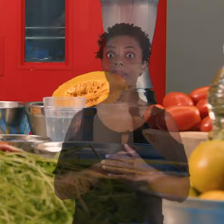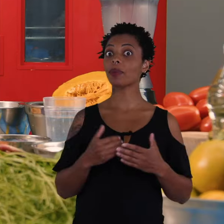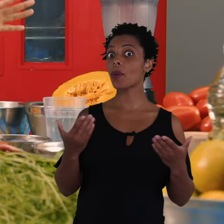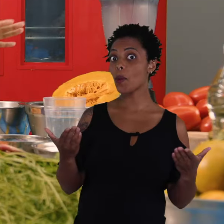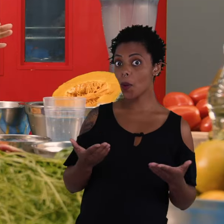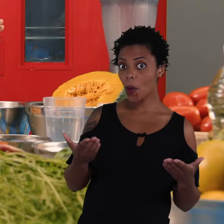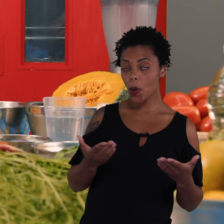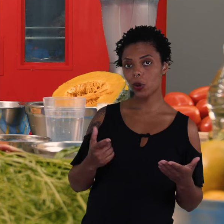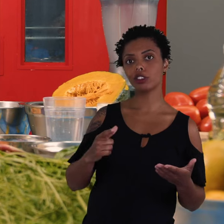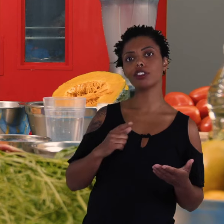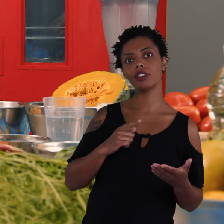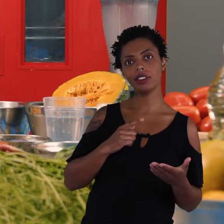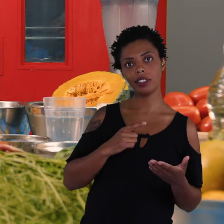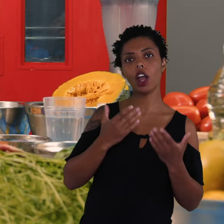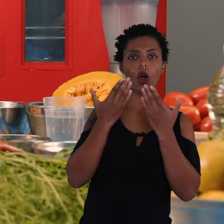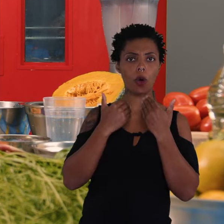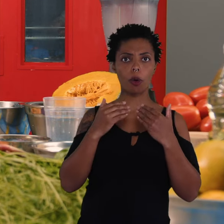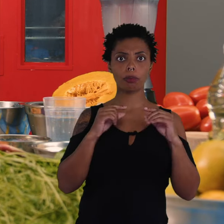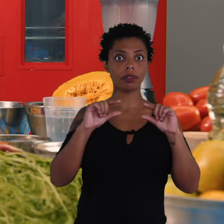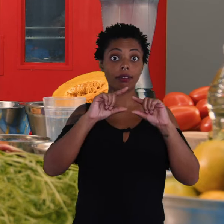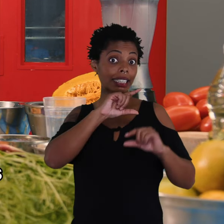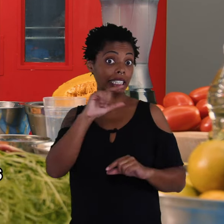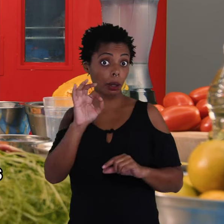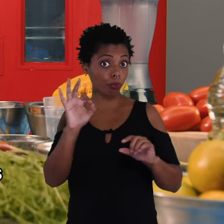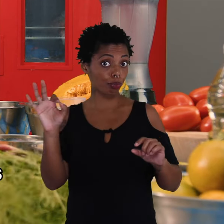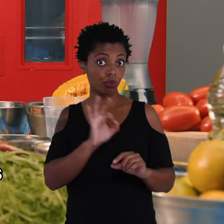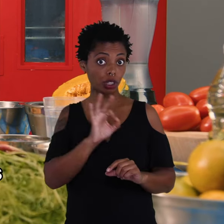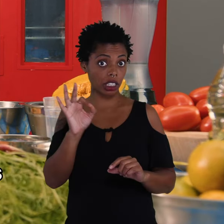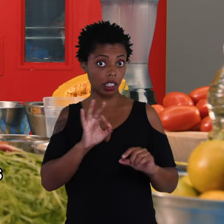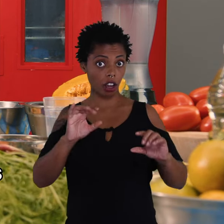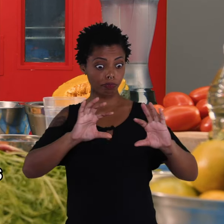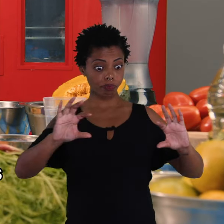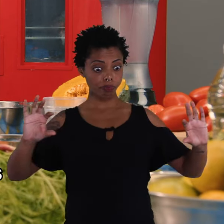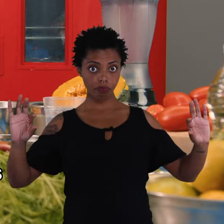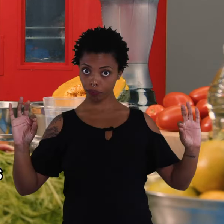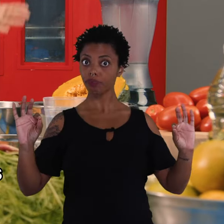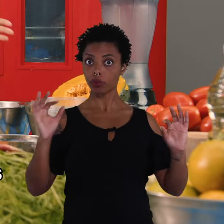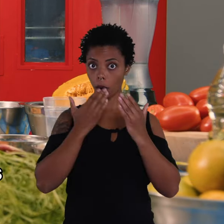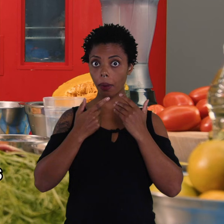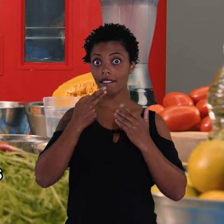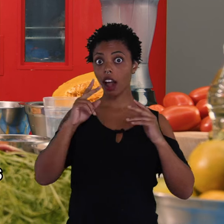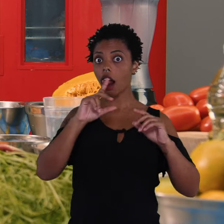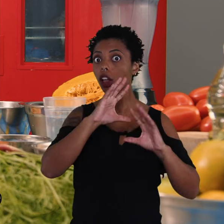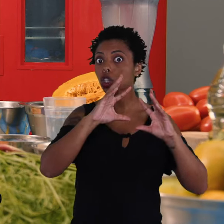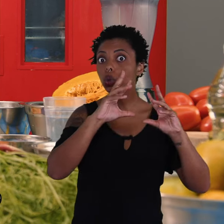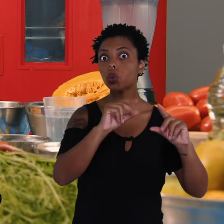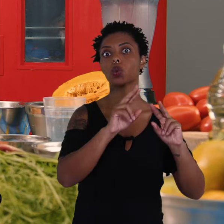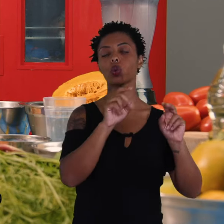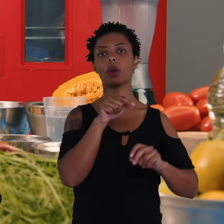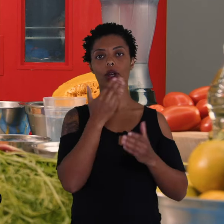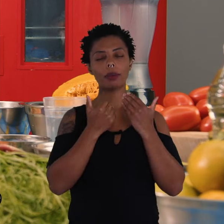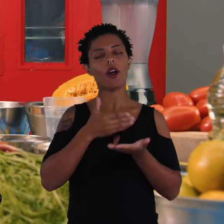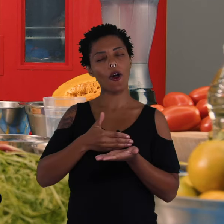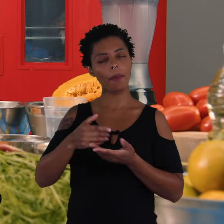Hoje aqui a gente tem alimentos inteiros para gente falar sobre eles na integralidade, né? Então vamos